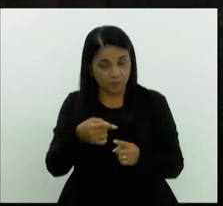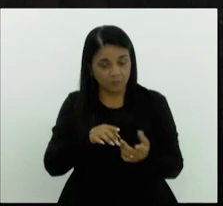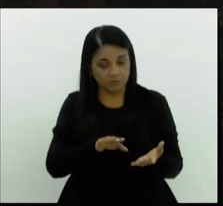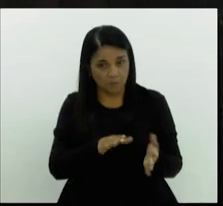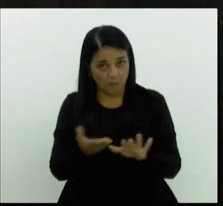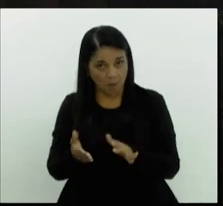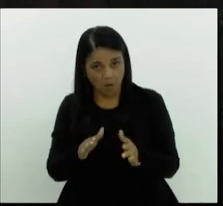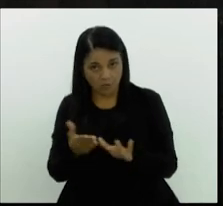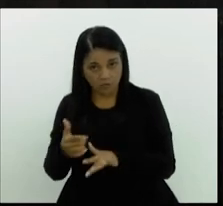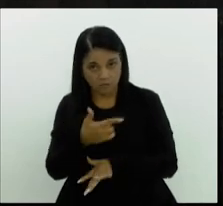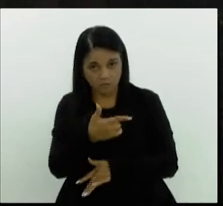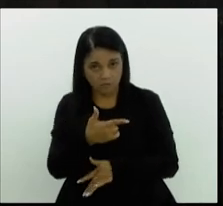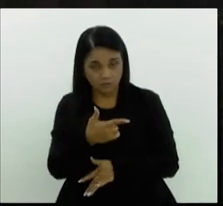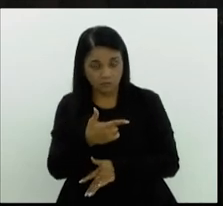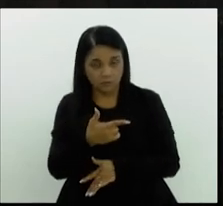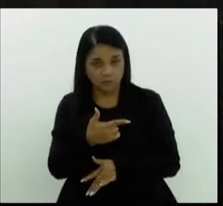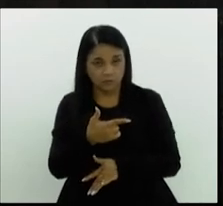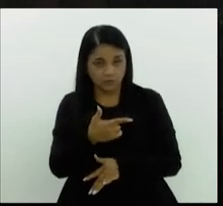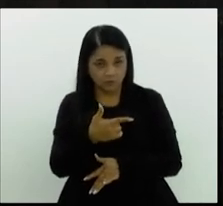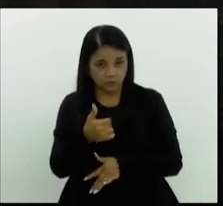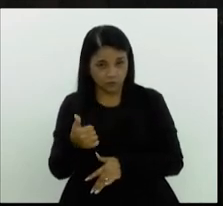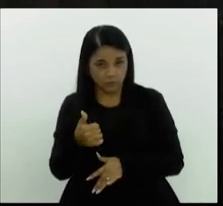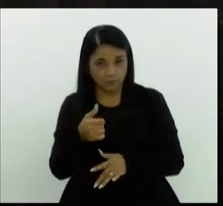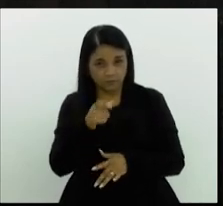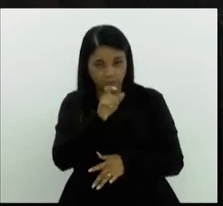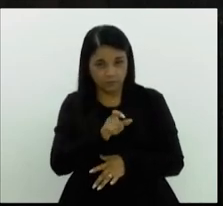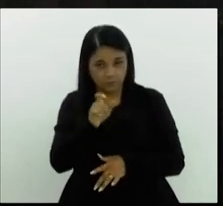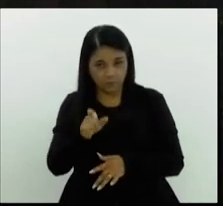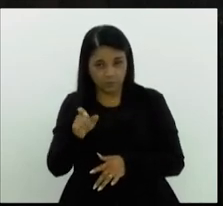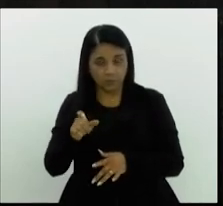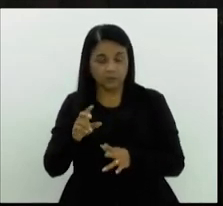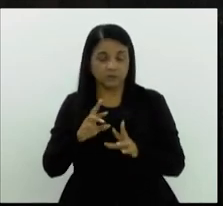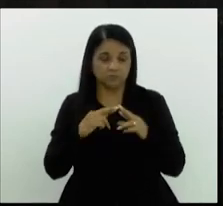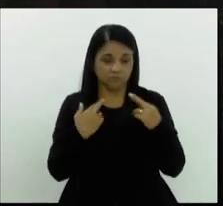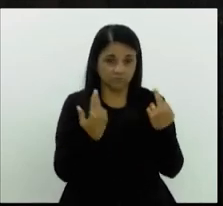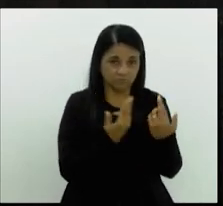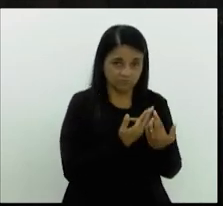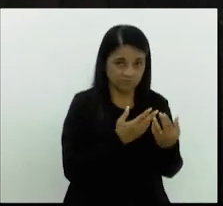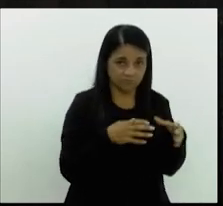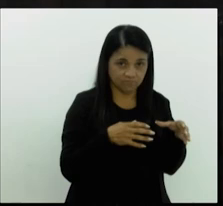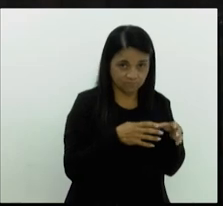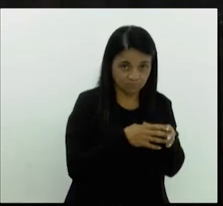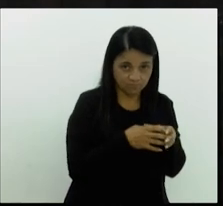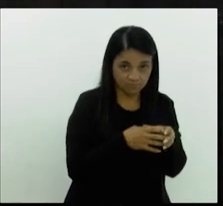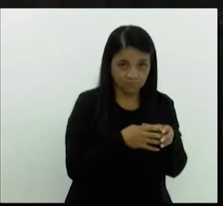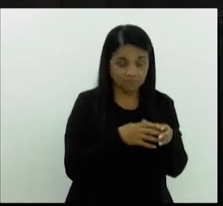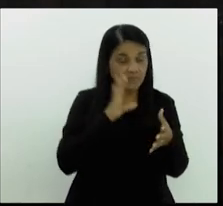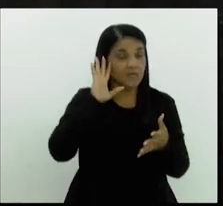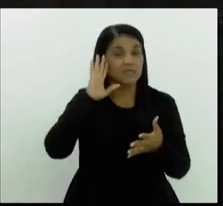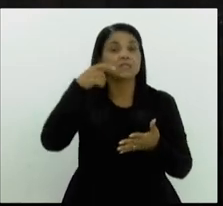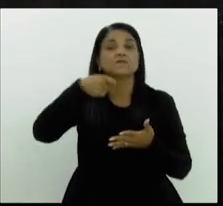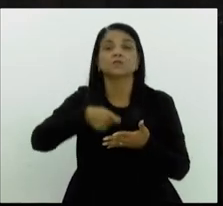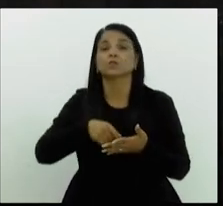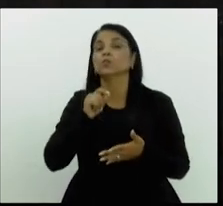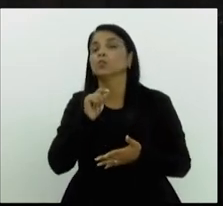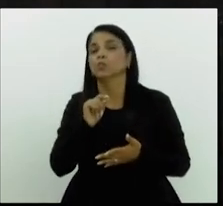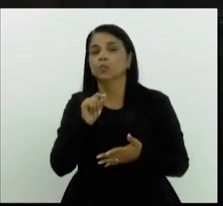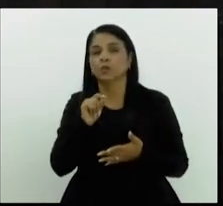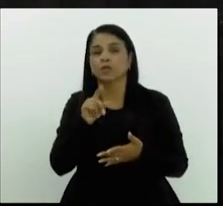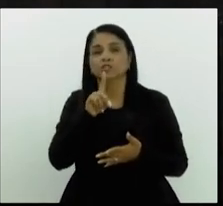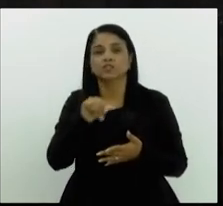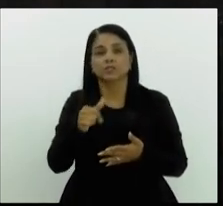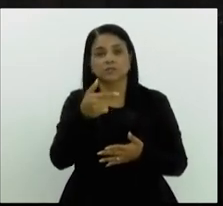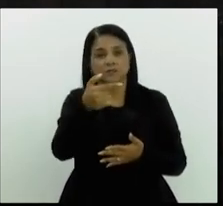a Via Campesina Internacional estava reunida e, diante disso, definiu, então, que o dia